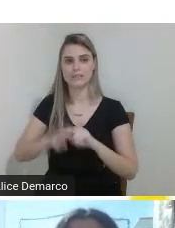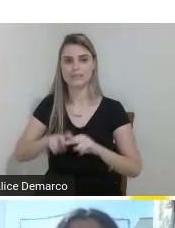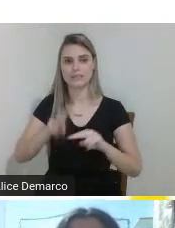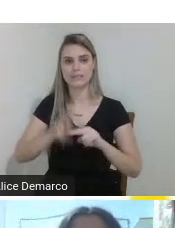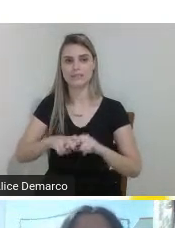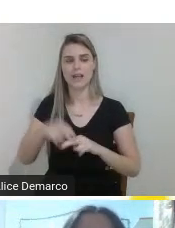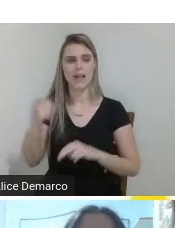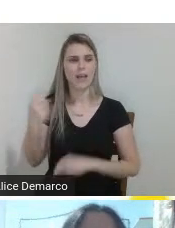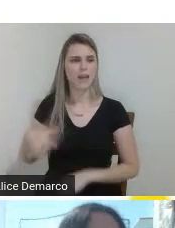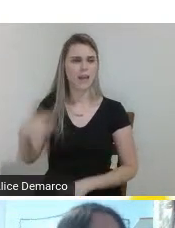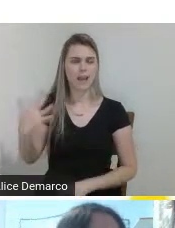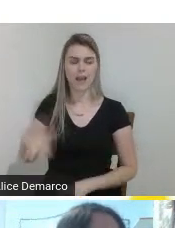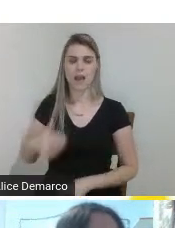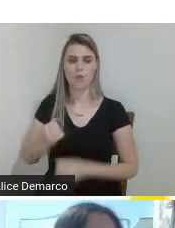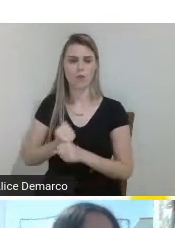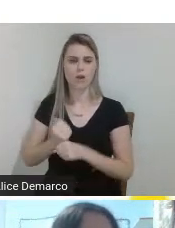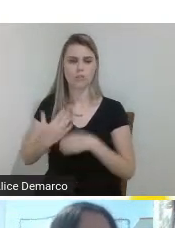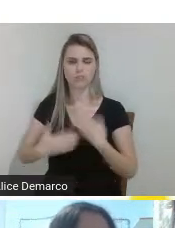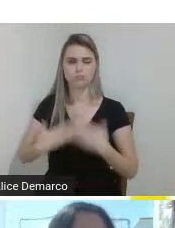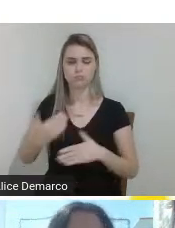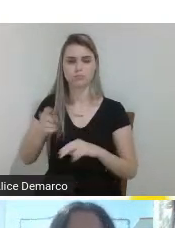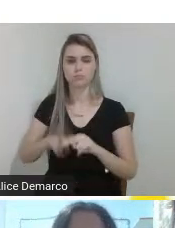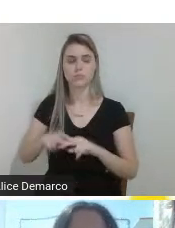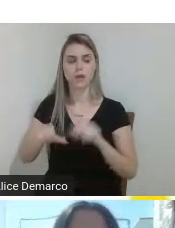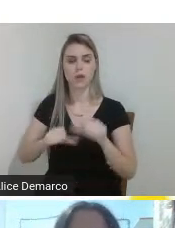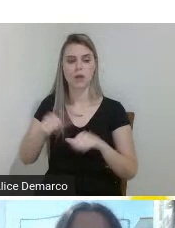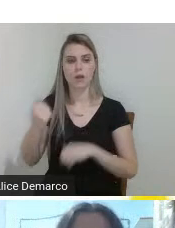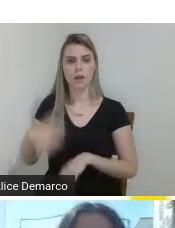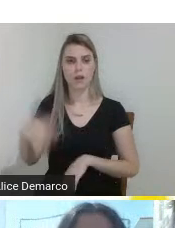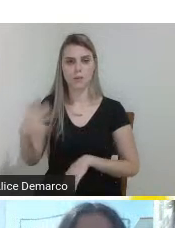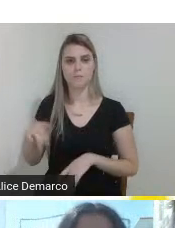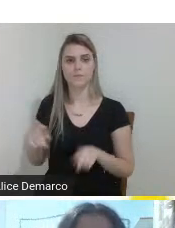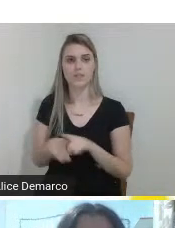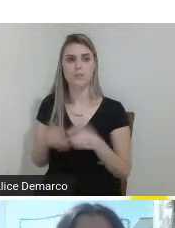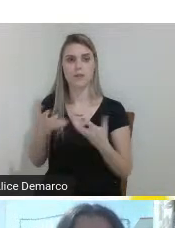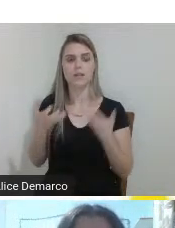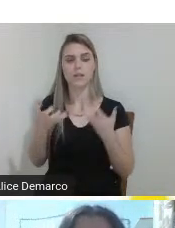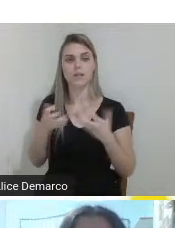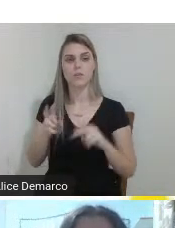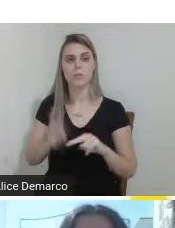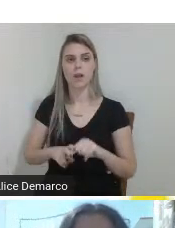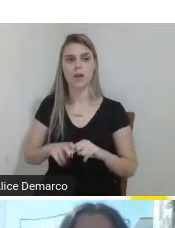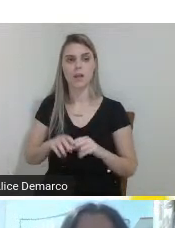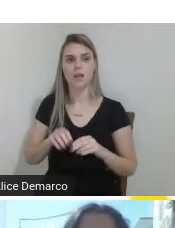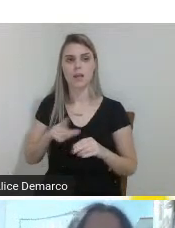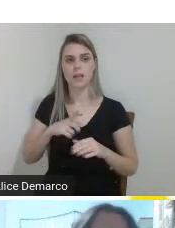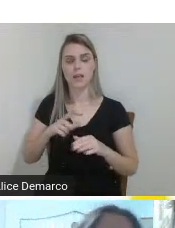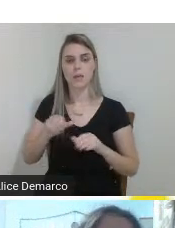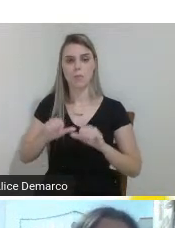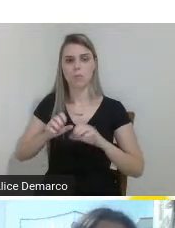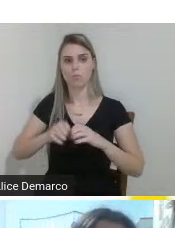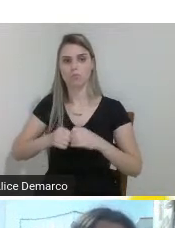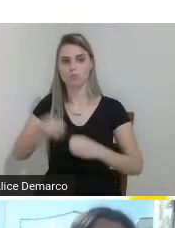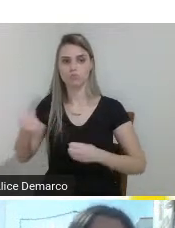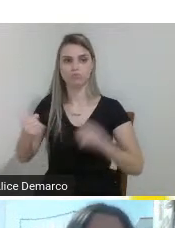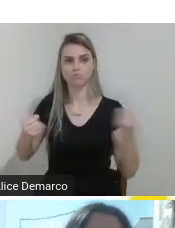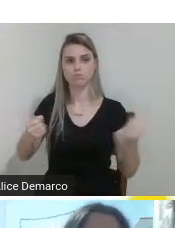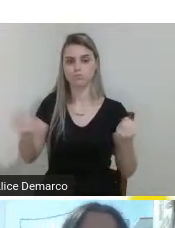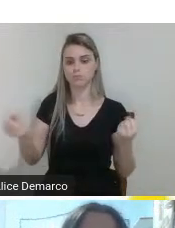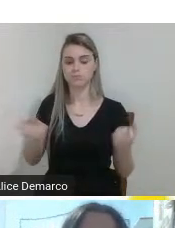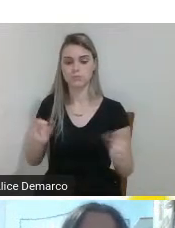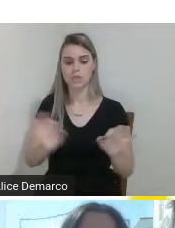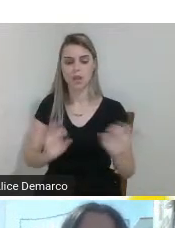muito caro e também a gente queria uma cadeira que fosse desmontável para que ela fosse prática